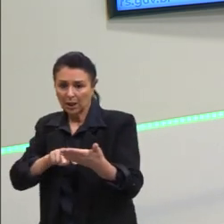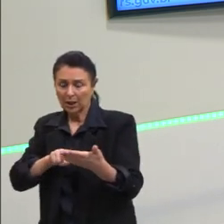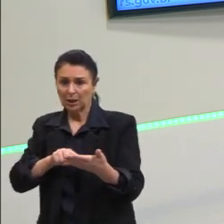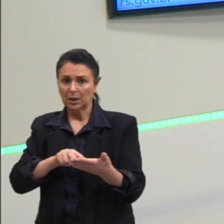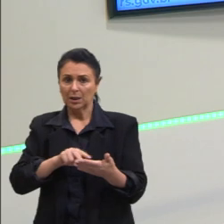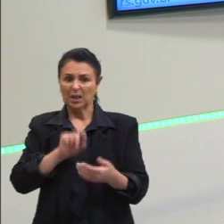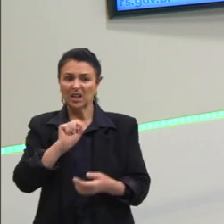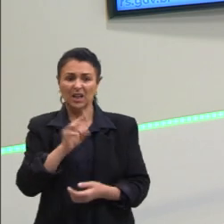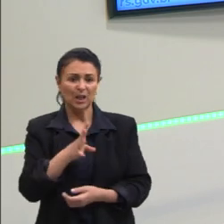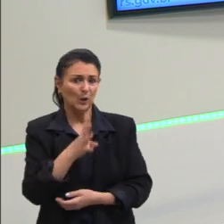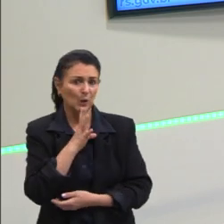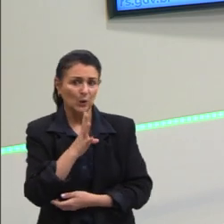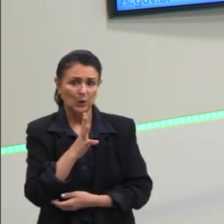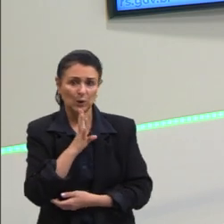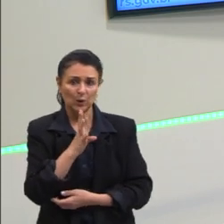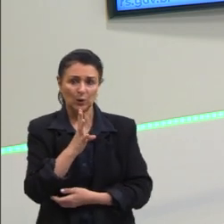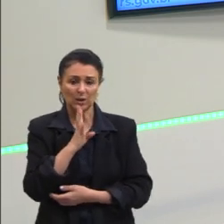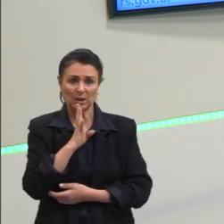conhecendo esse